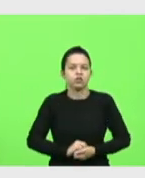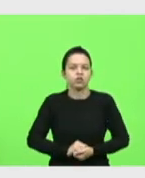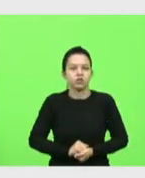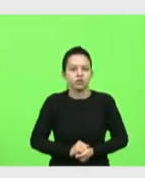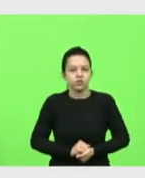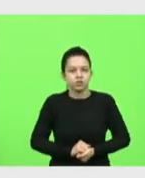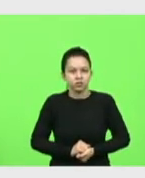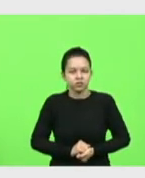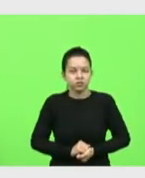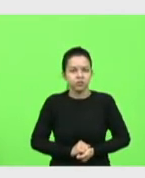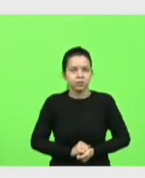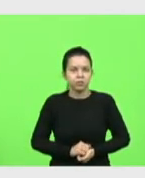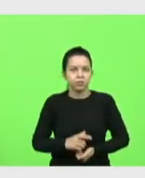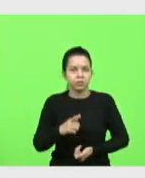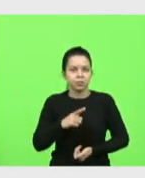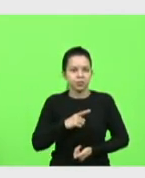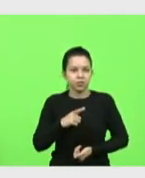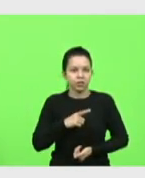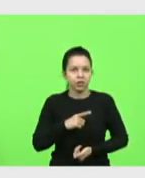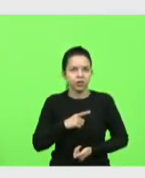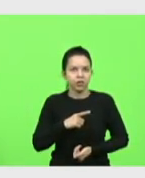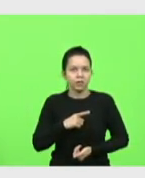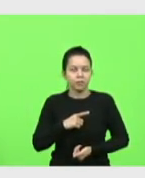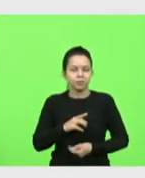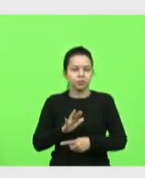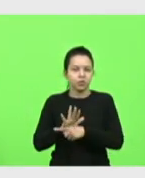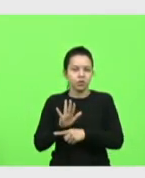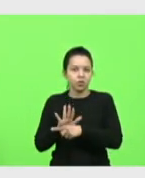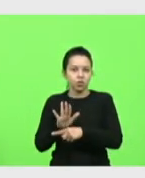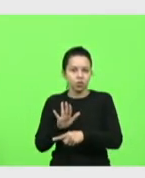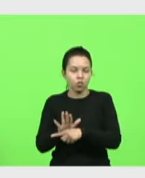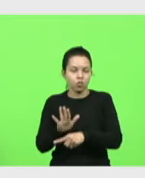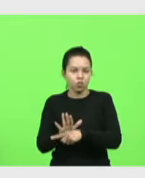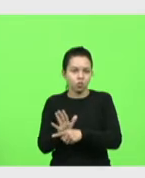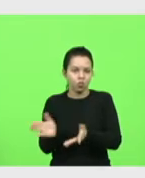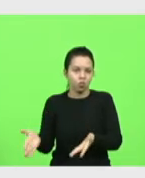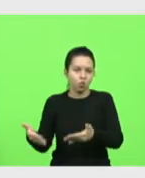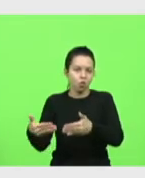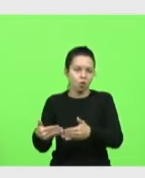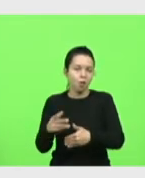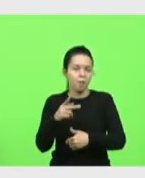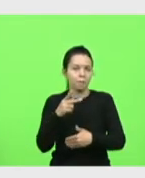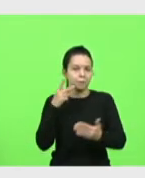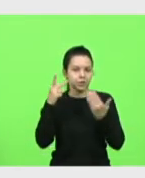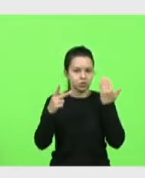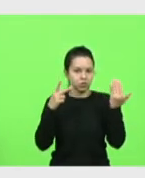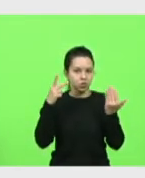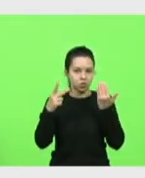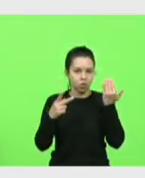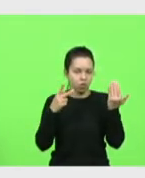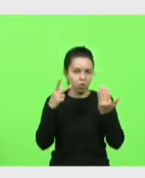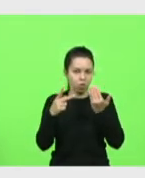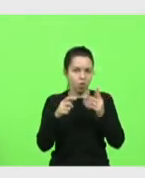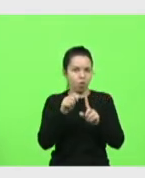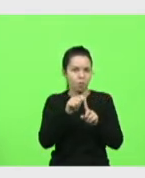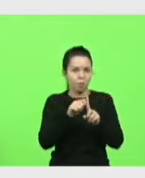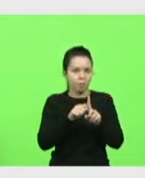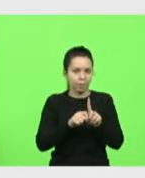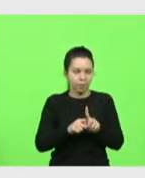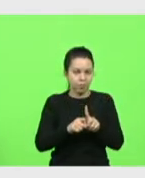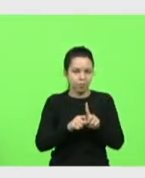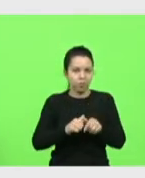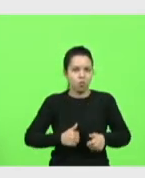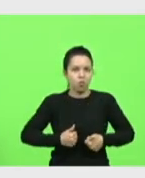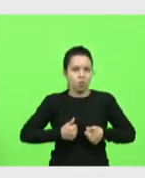acolhimento psicológico está em aberto no mês do orgulho gay eu nunca vi